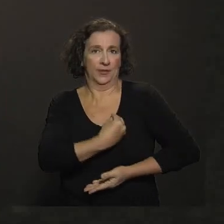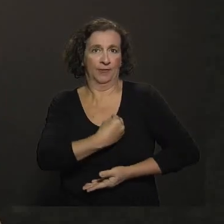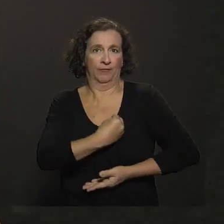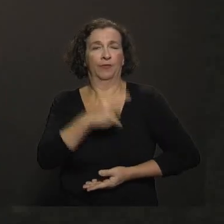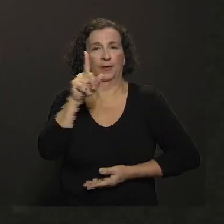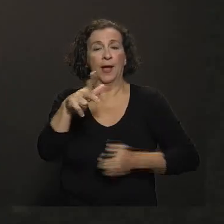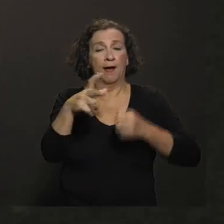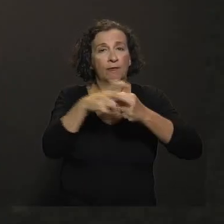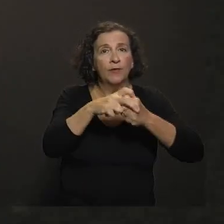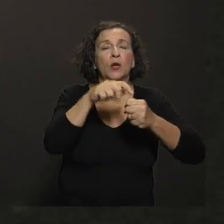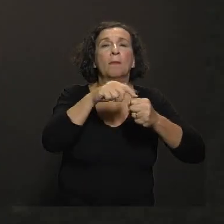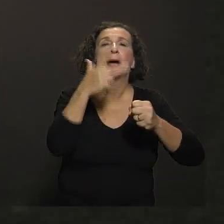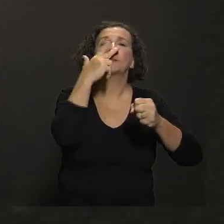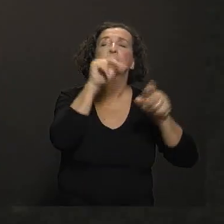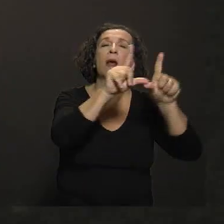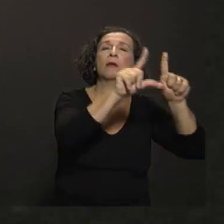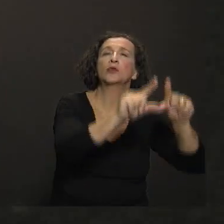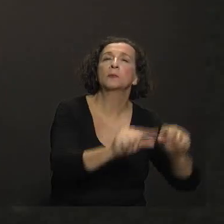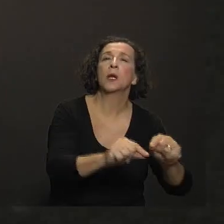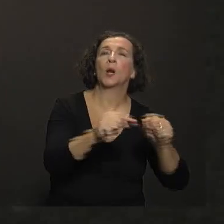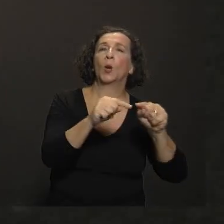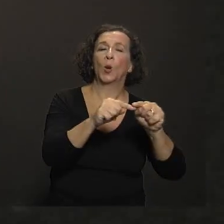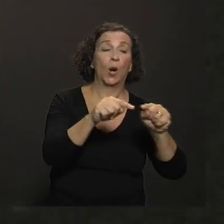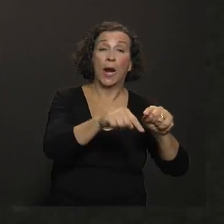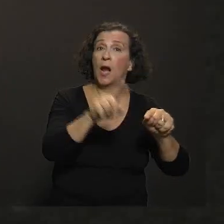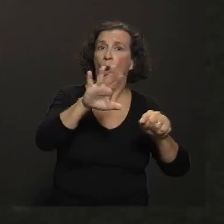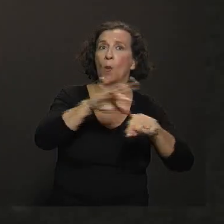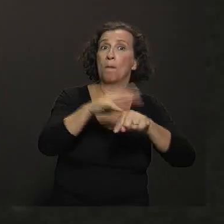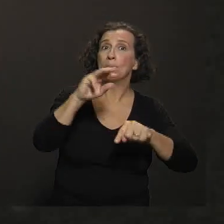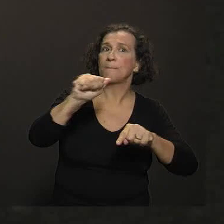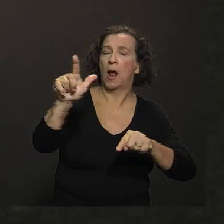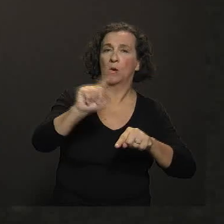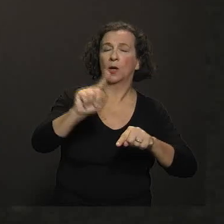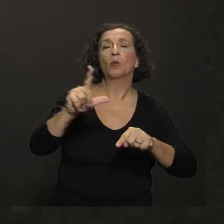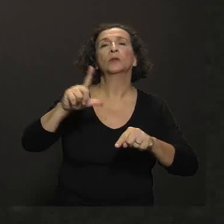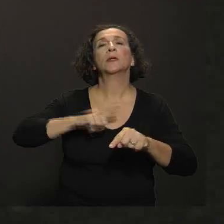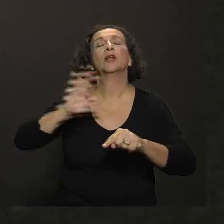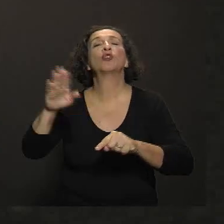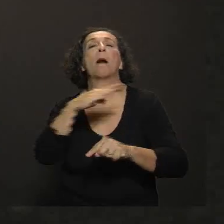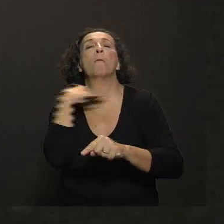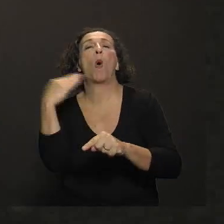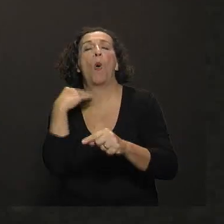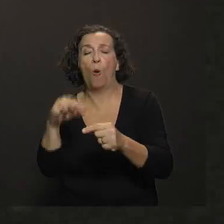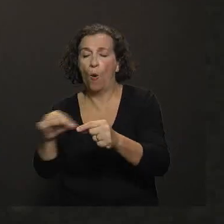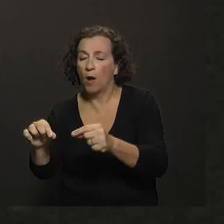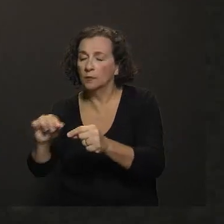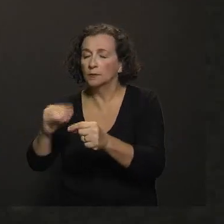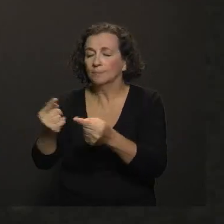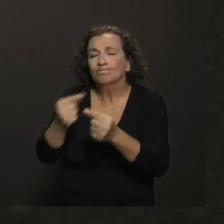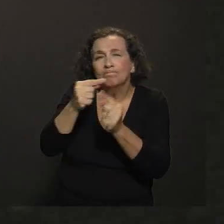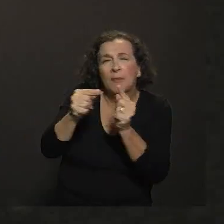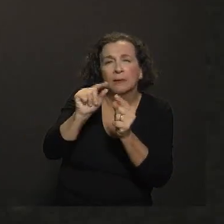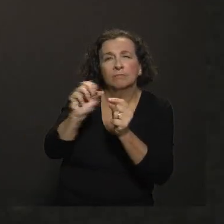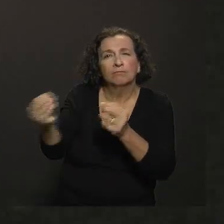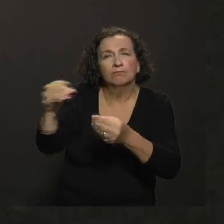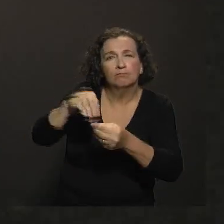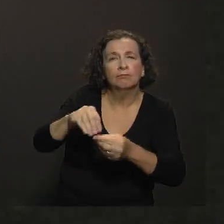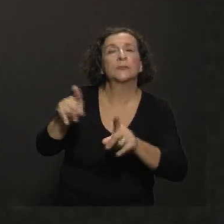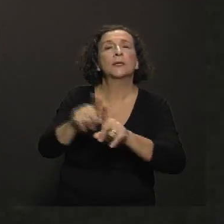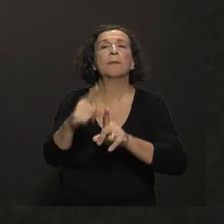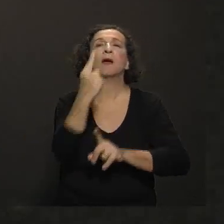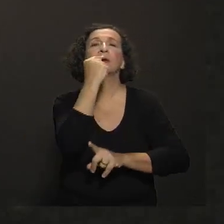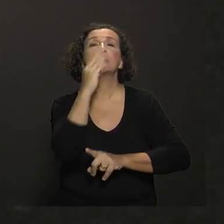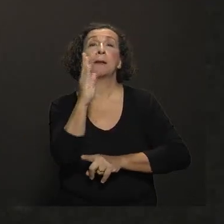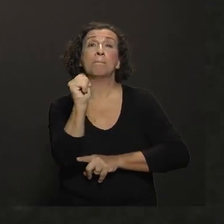vivos, mas eles são atenuados, eles não causam a doença. Tem as vacinas mortas, que são com pedaços de vírus. Tem as vacinas de